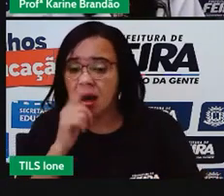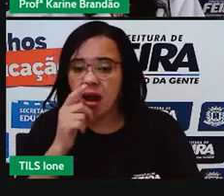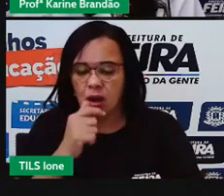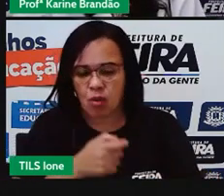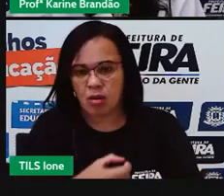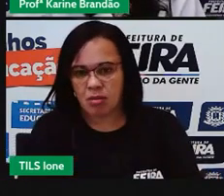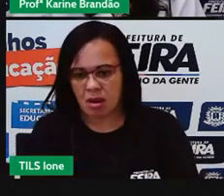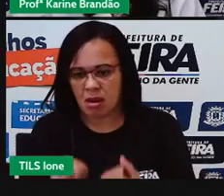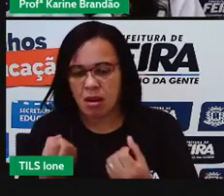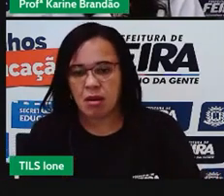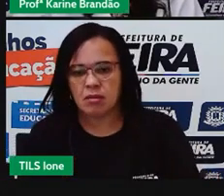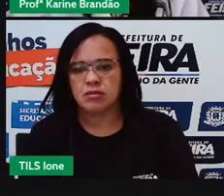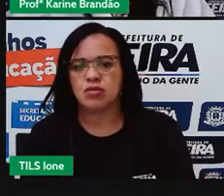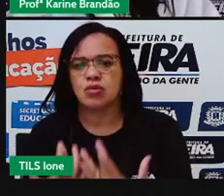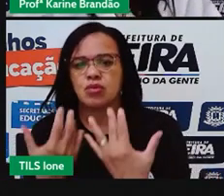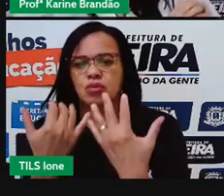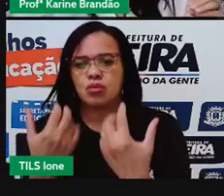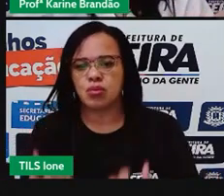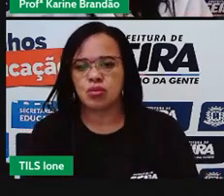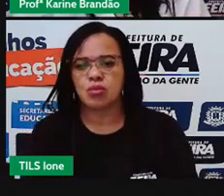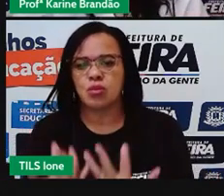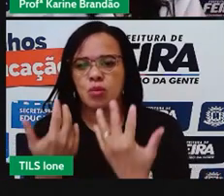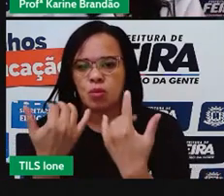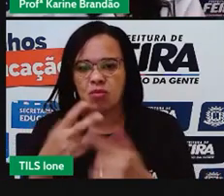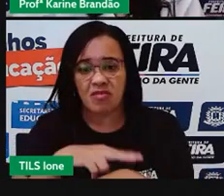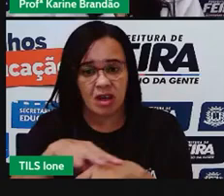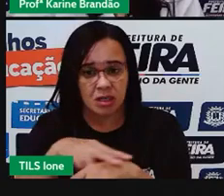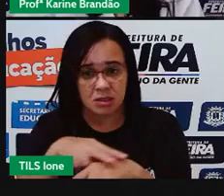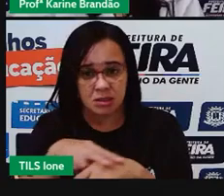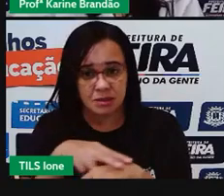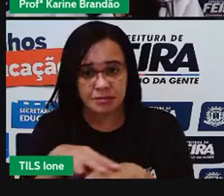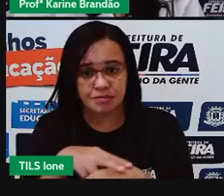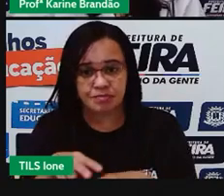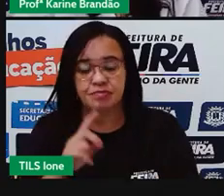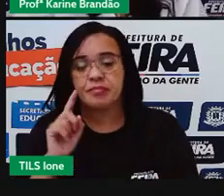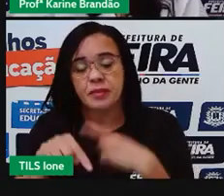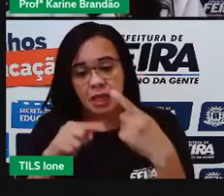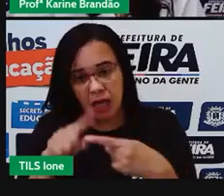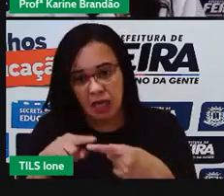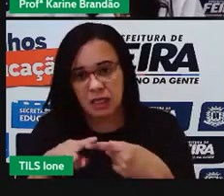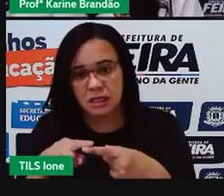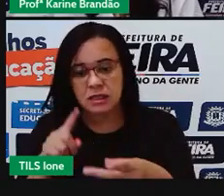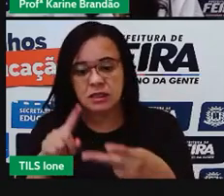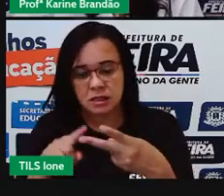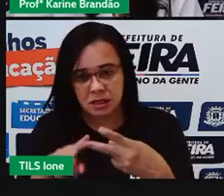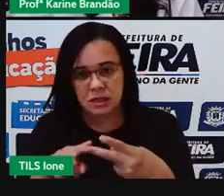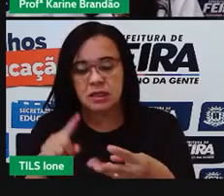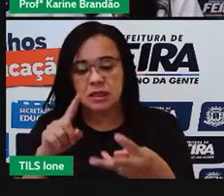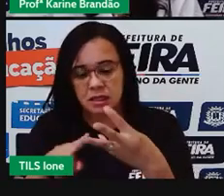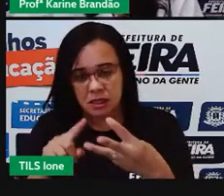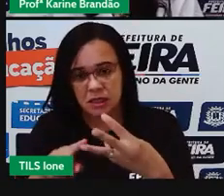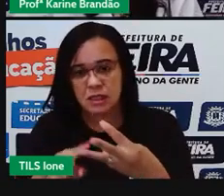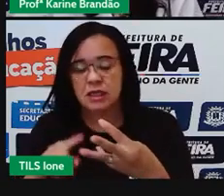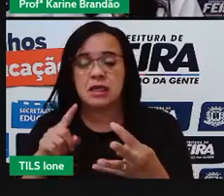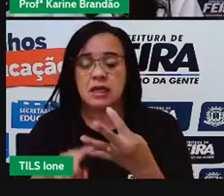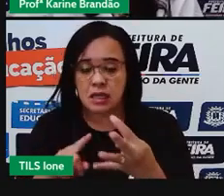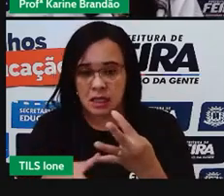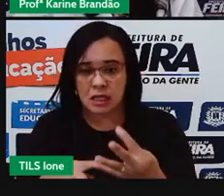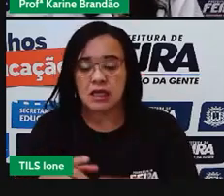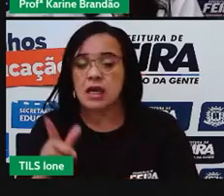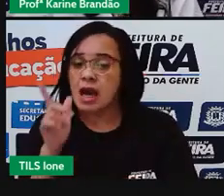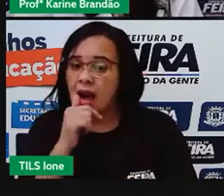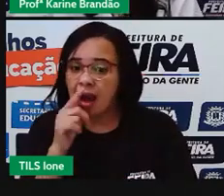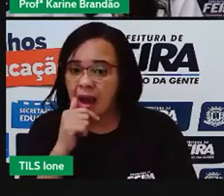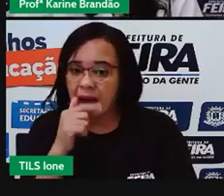né? Então, a gente vai fazendo uma somatória, tá? Então, 3 milhões de litros de água,